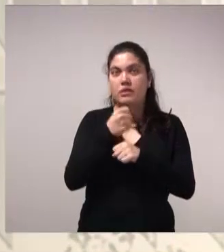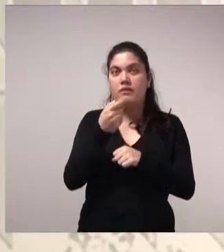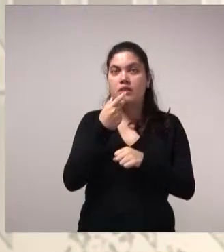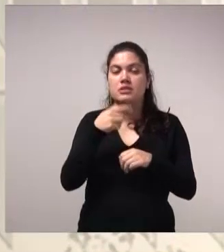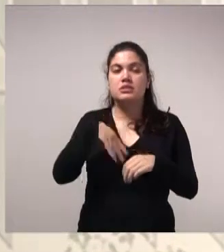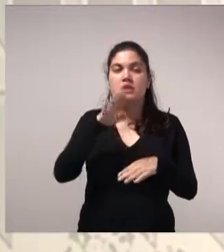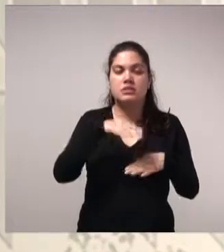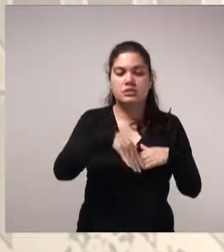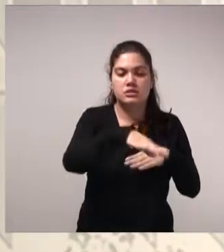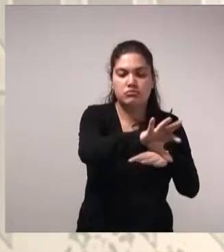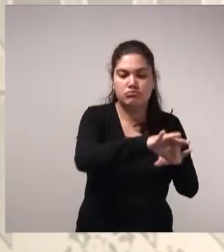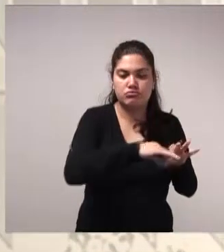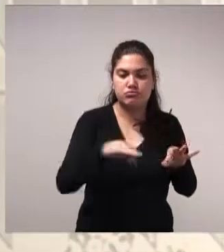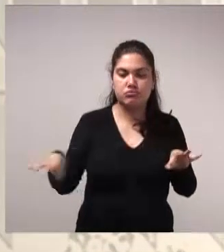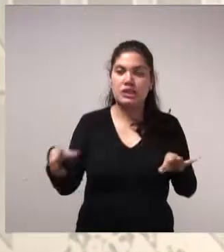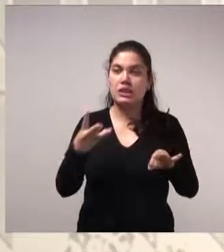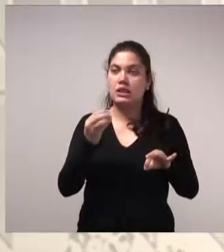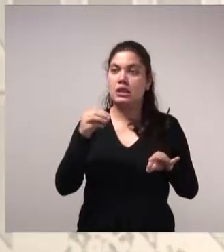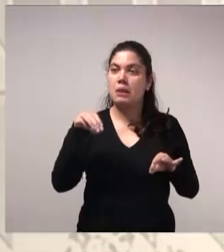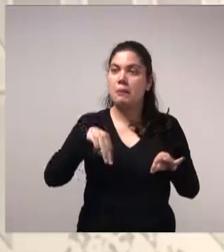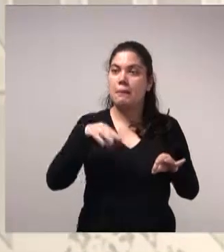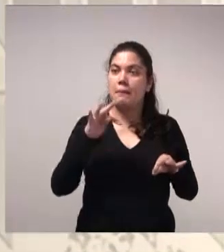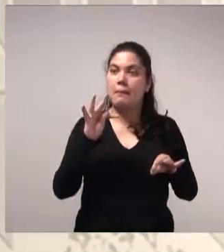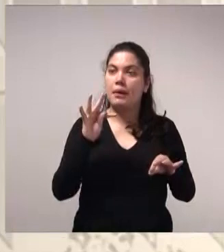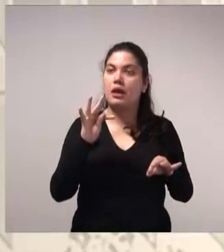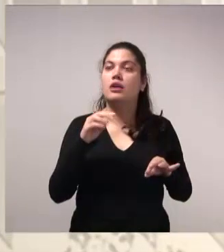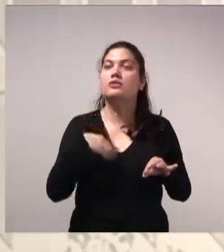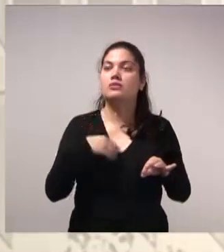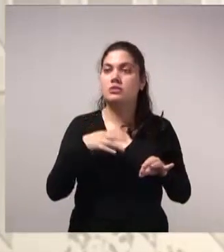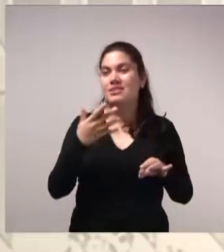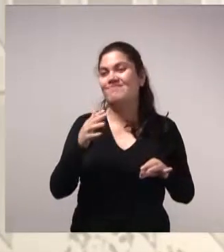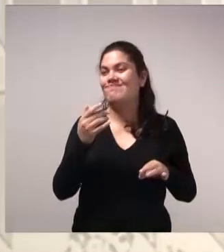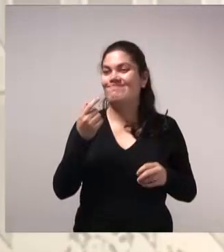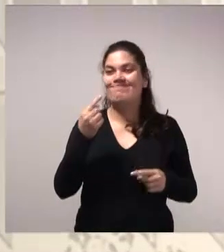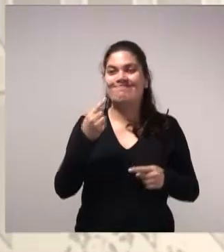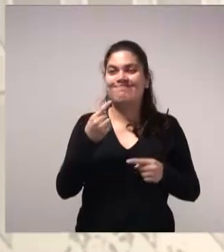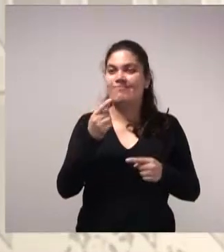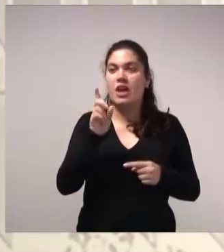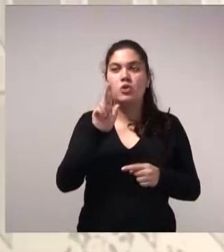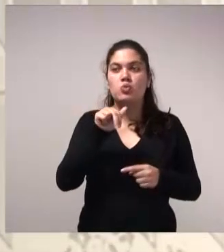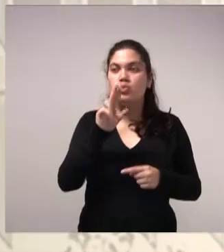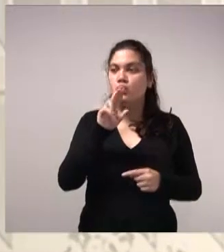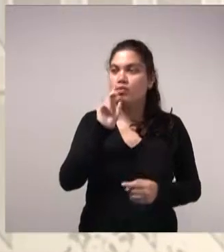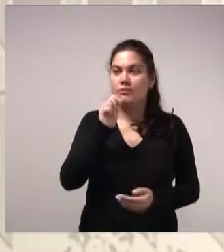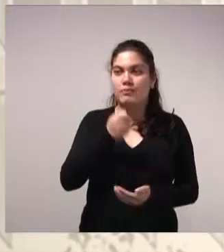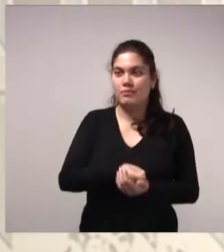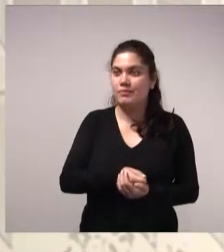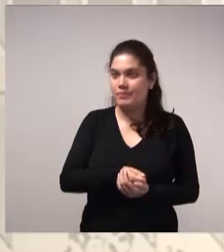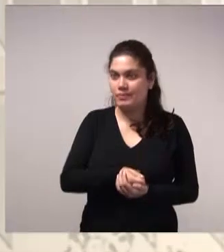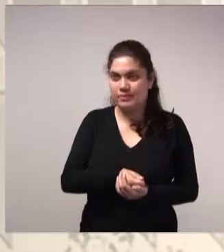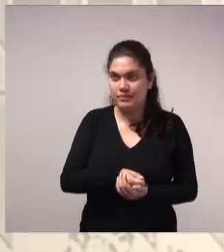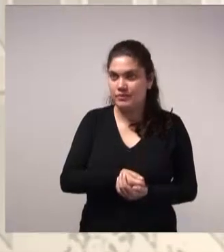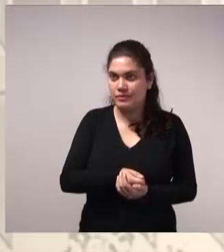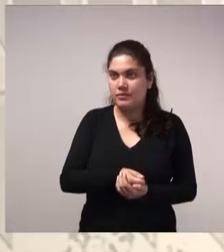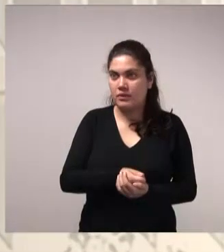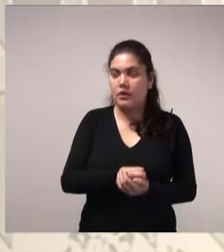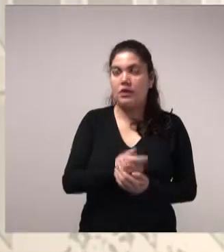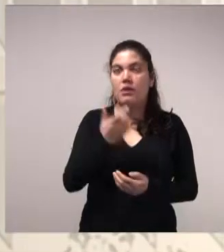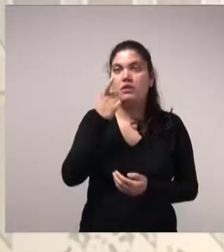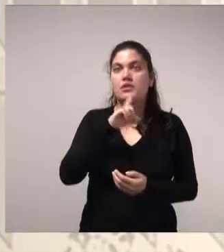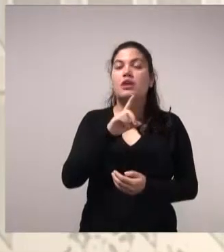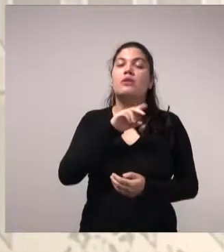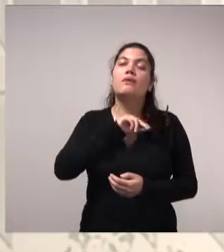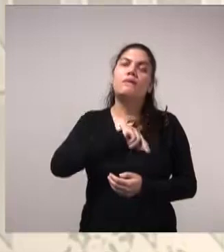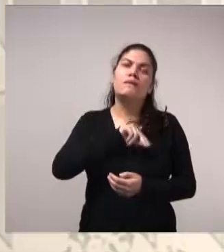metros quadrados provaram ser inviáveis financeiramente. Eles nunca vão se pagar. Eles chegam a valor presente